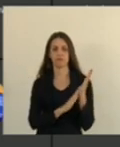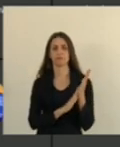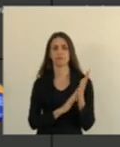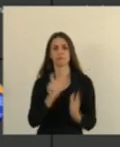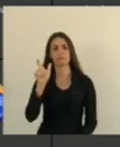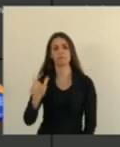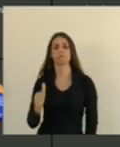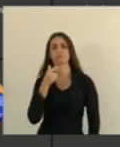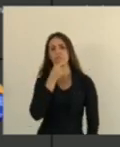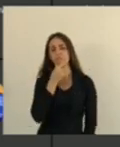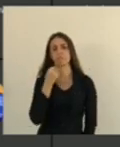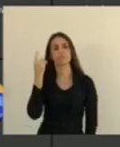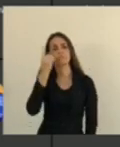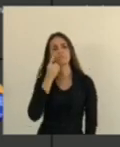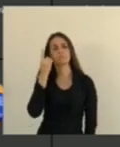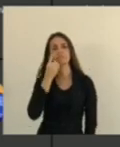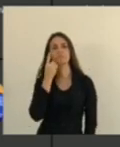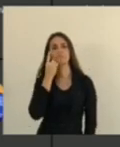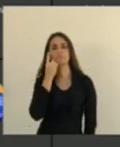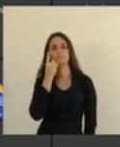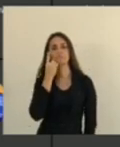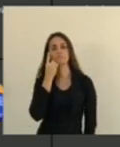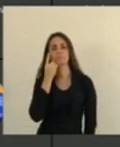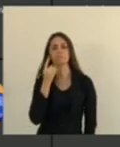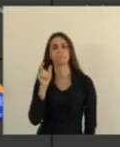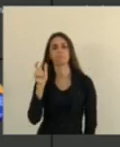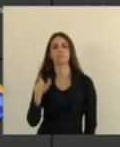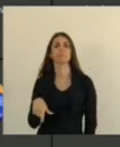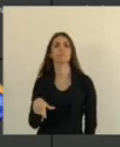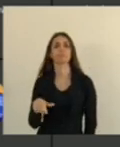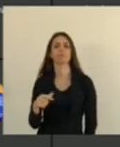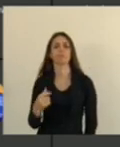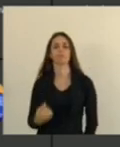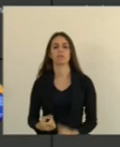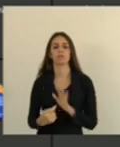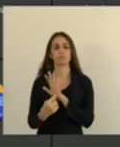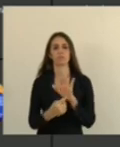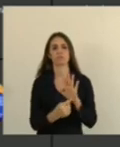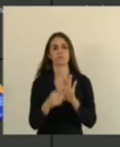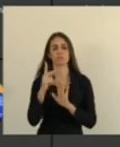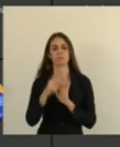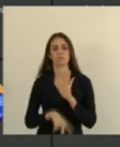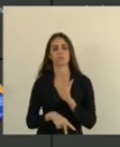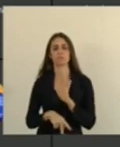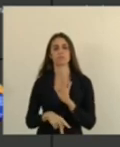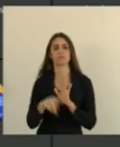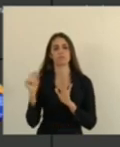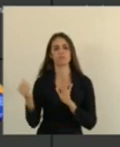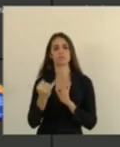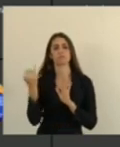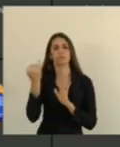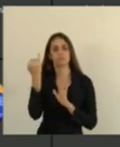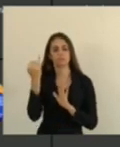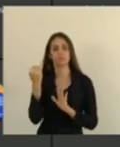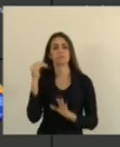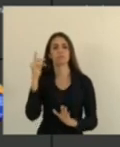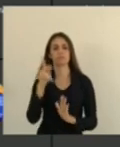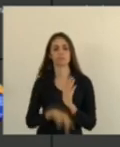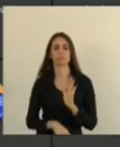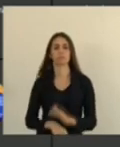Do nosso Companheiro Deputado Que apresentou O projeto Muito importante Para a guia